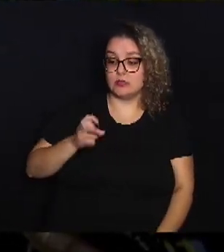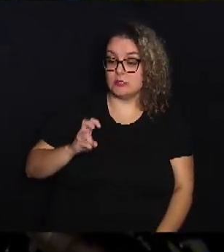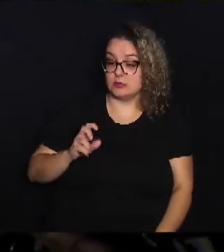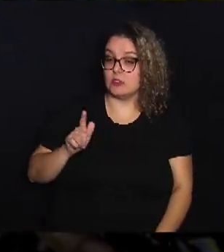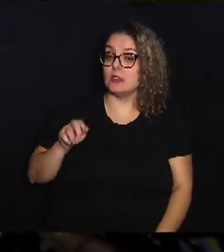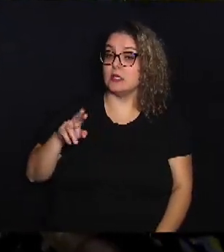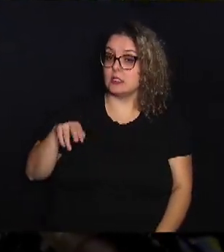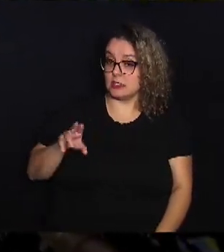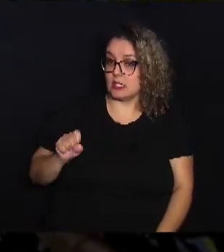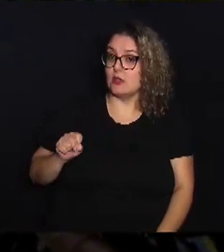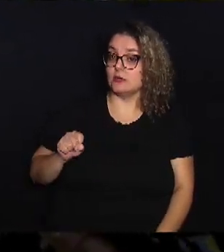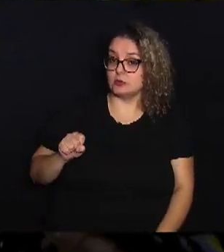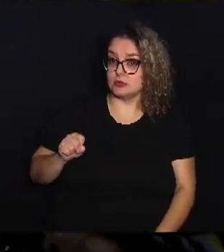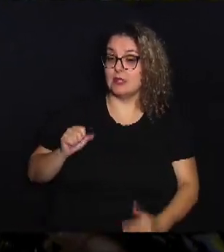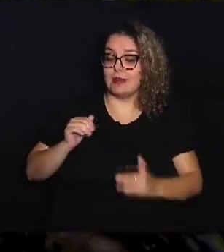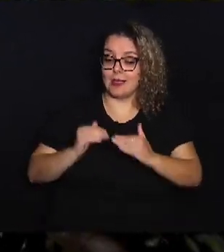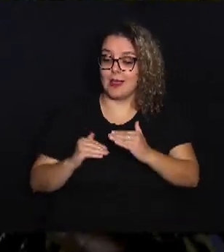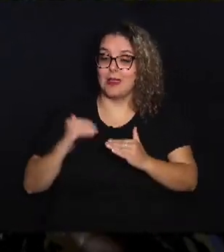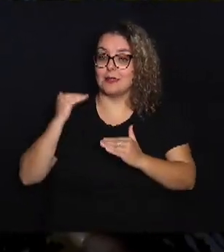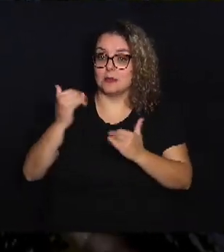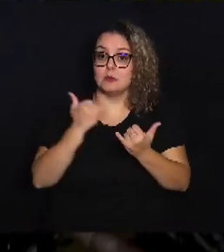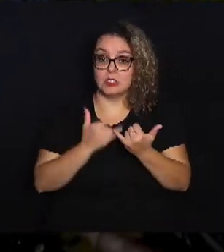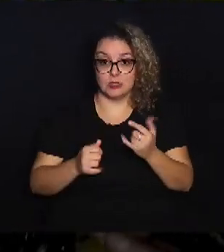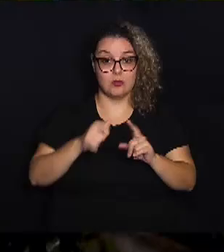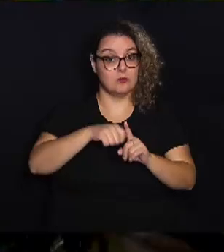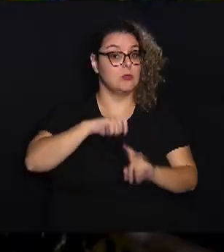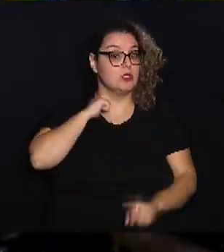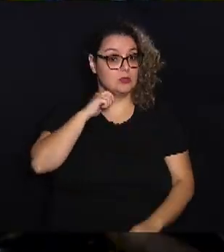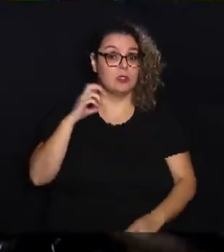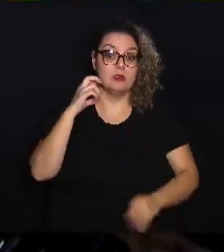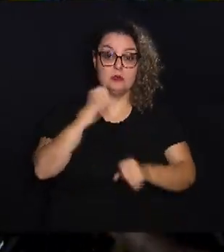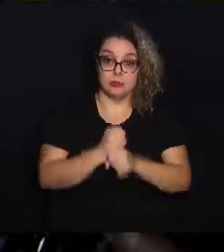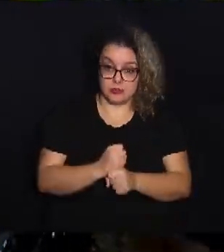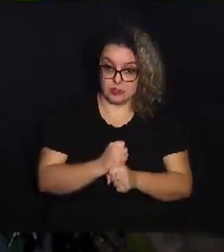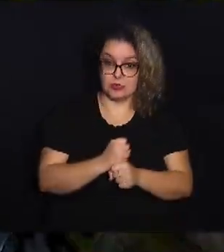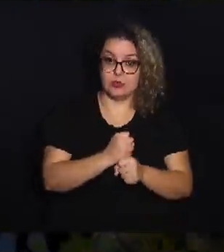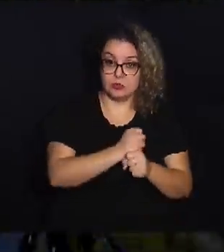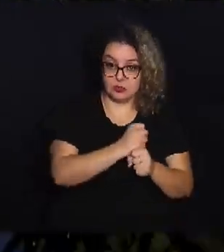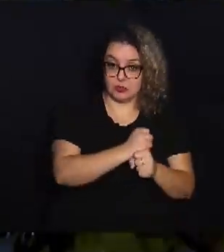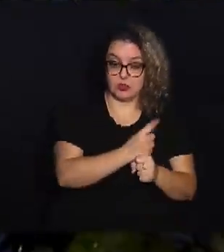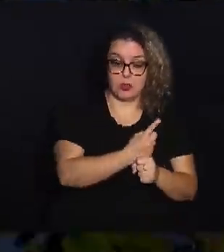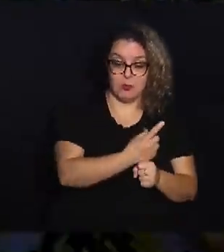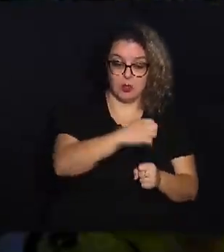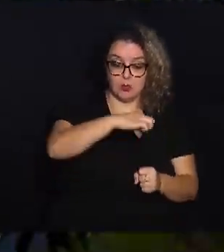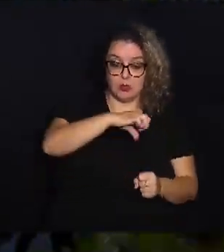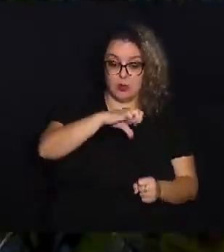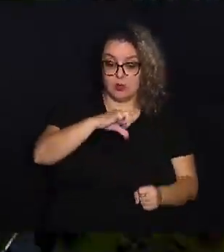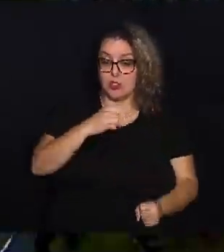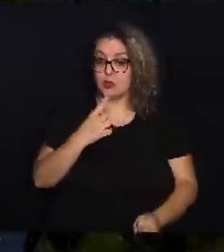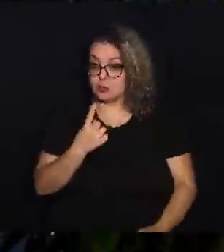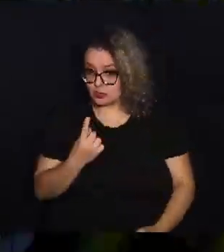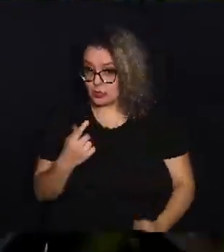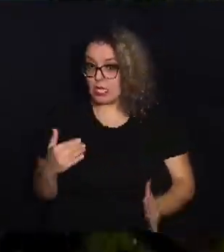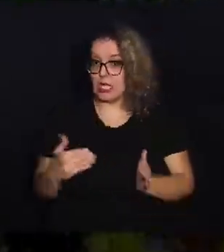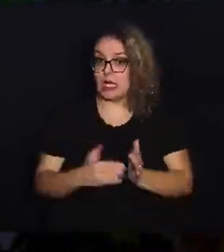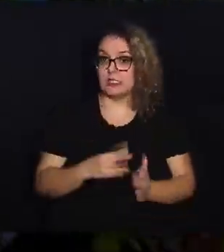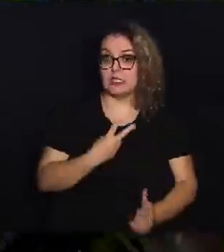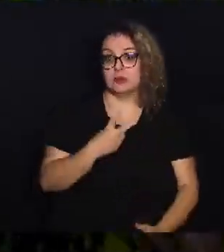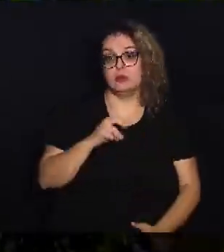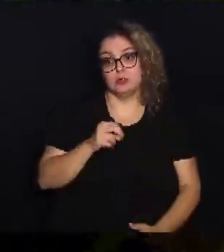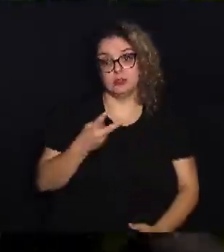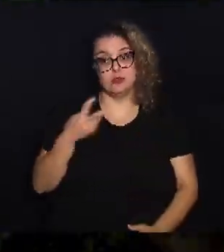centígrados acima da média de abril, contabilizada entre os anos de 1991 a 2020.